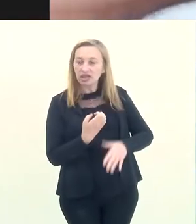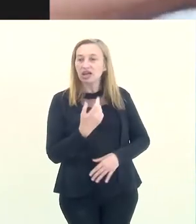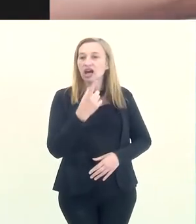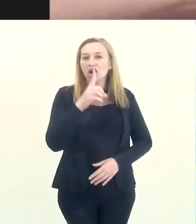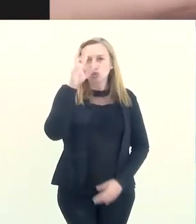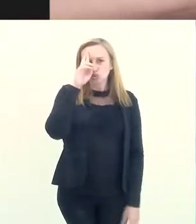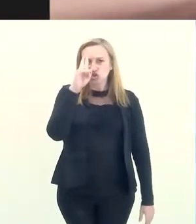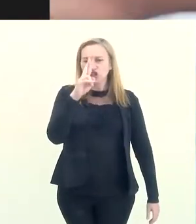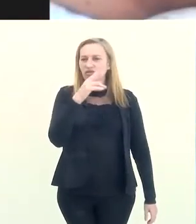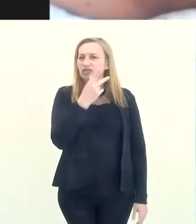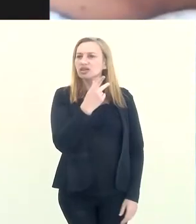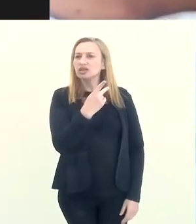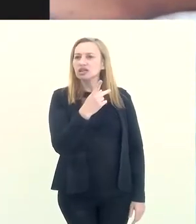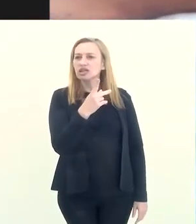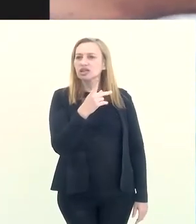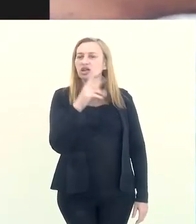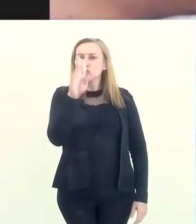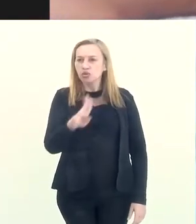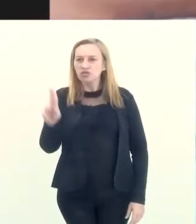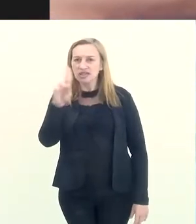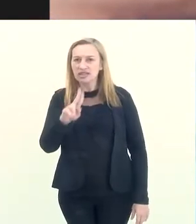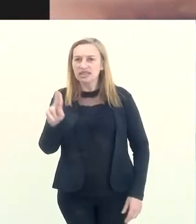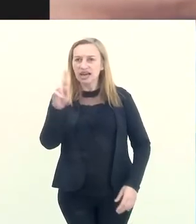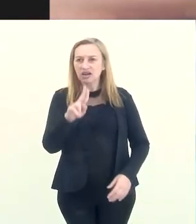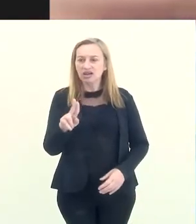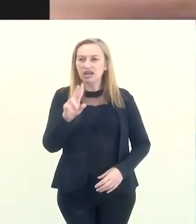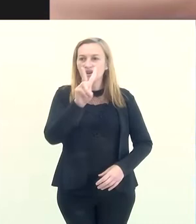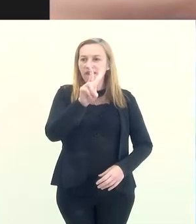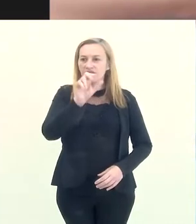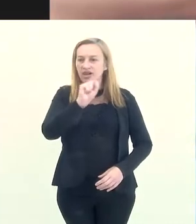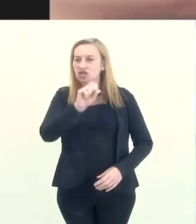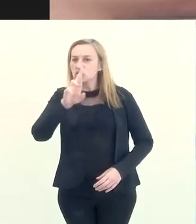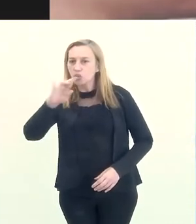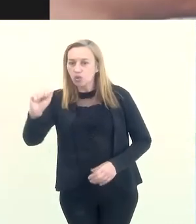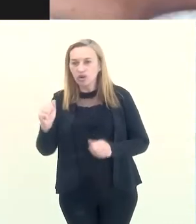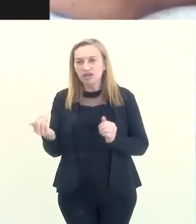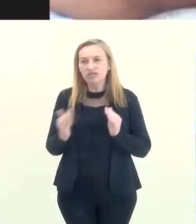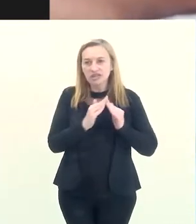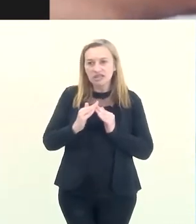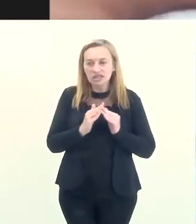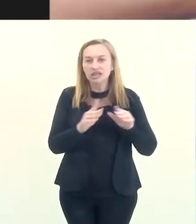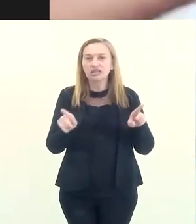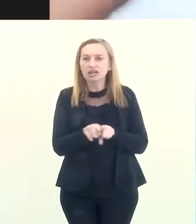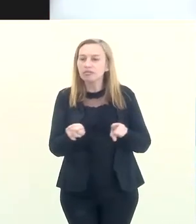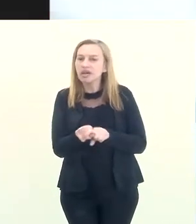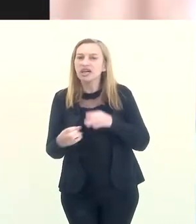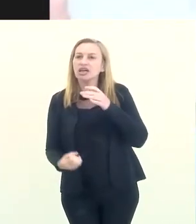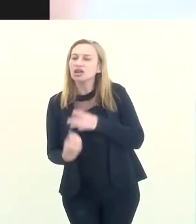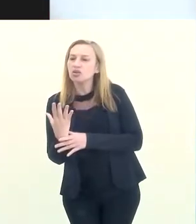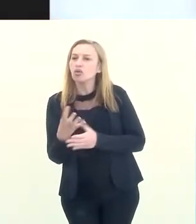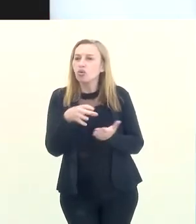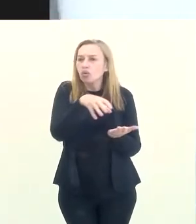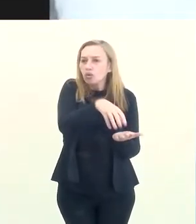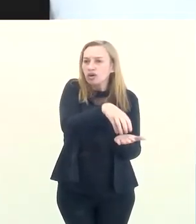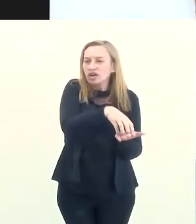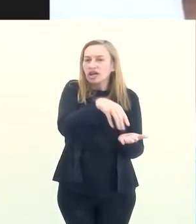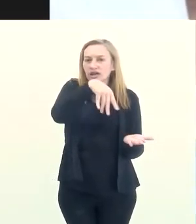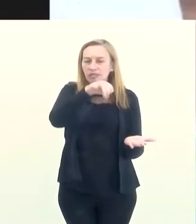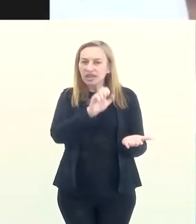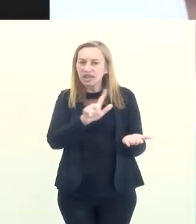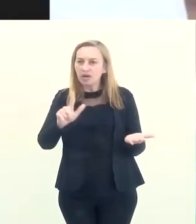locais. Um deles é o dono da Universidade de Vassouras, ali do lado, que também implantou um campo